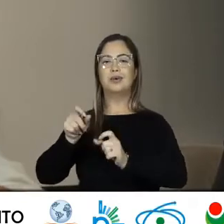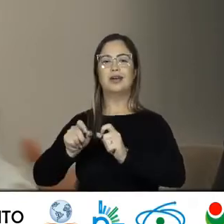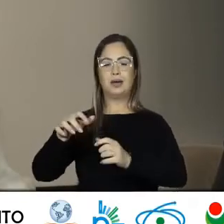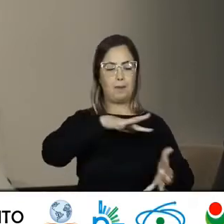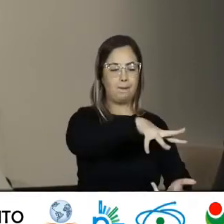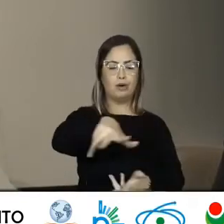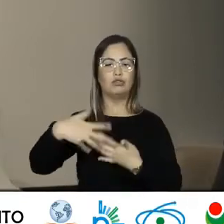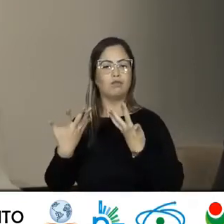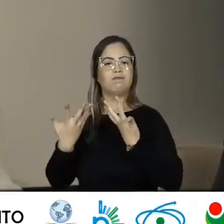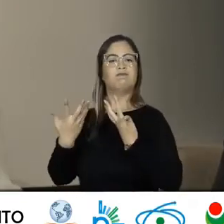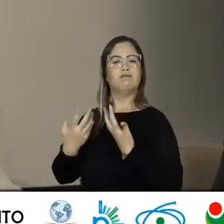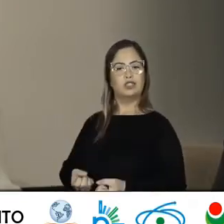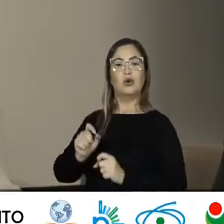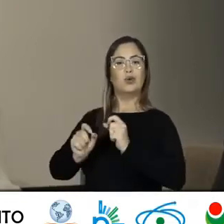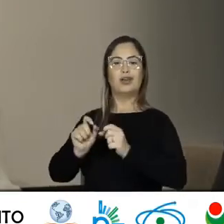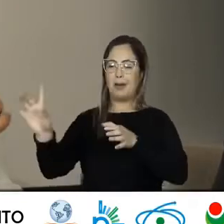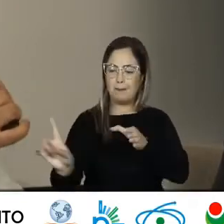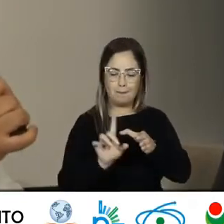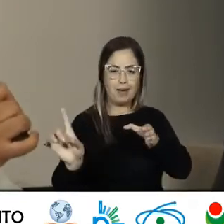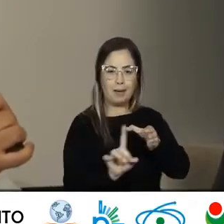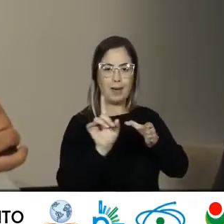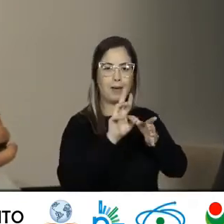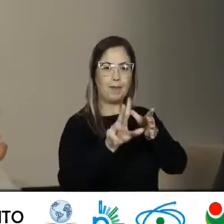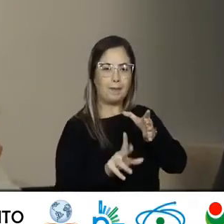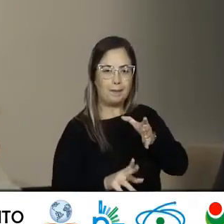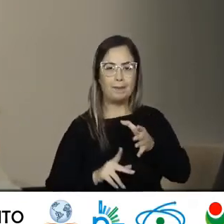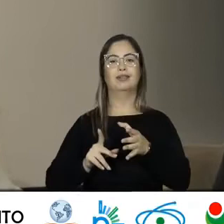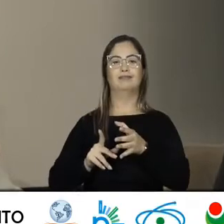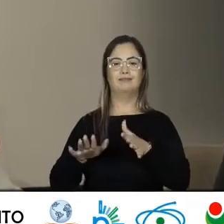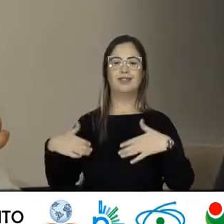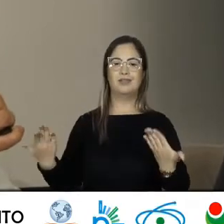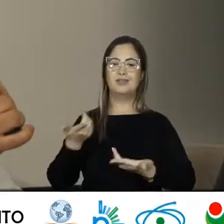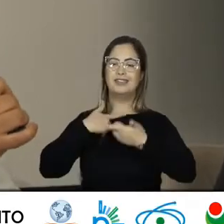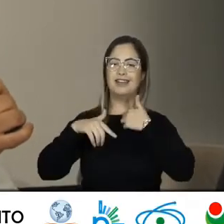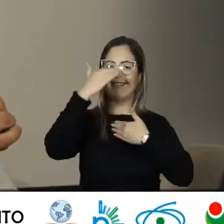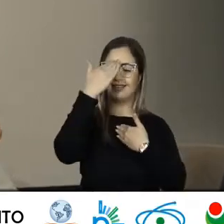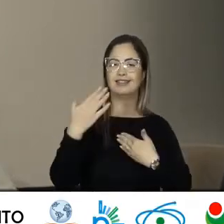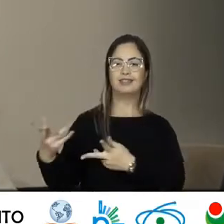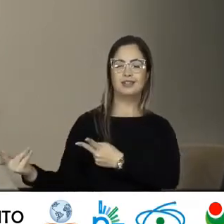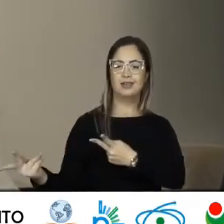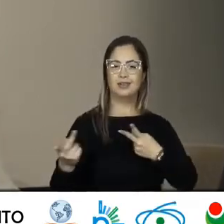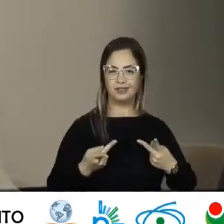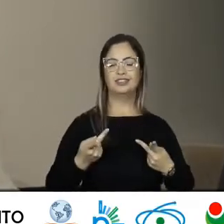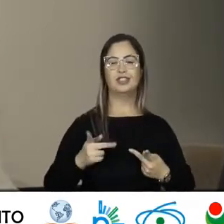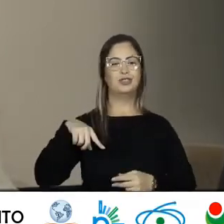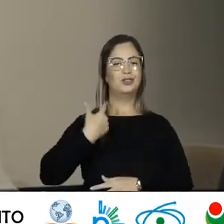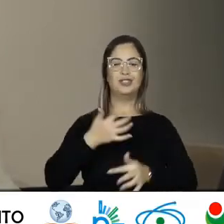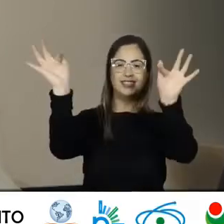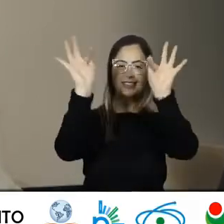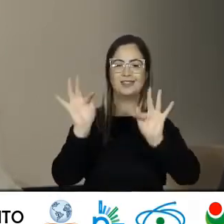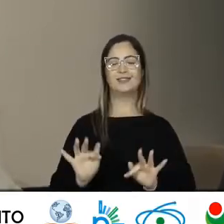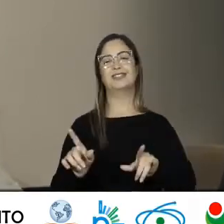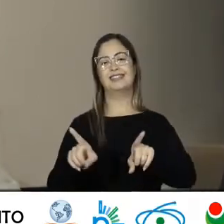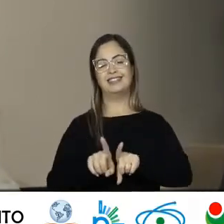Acolhendo As diferentes formas De existência Então eu gostaria Muito de agradecer O convite E dizer Estamos felizes